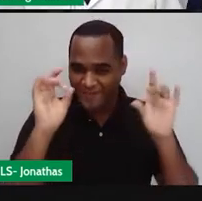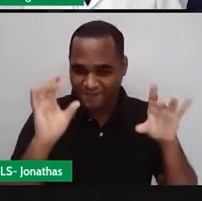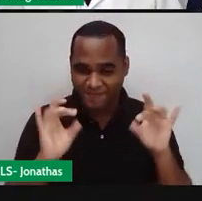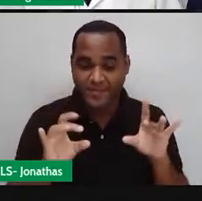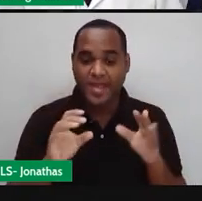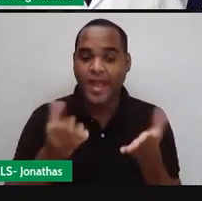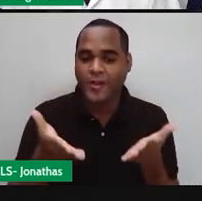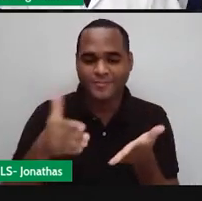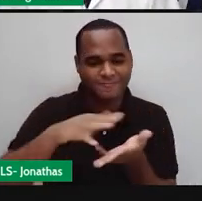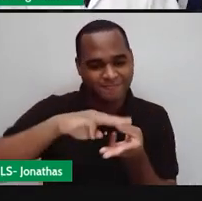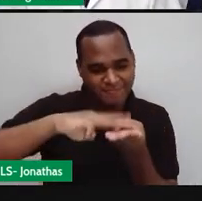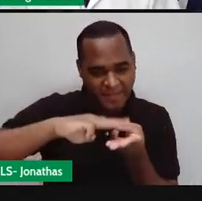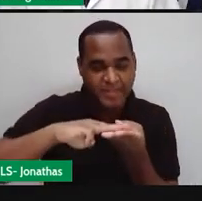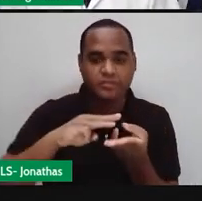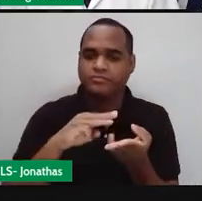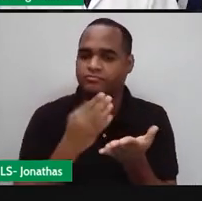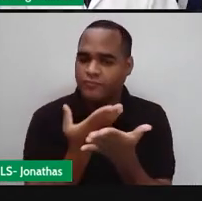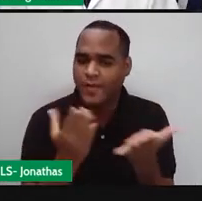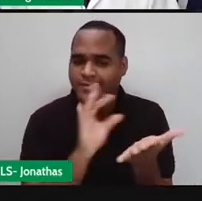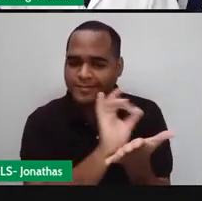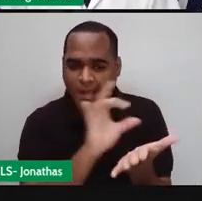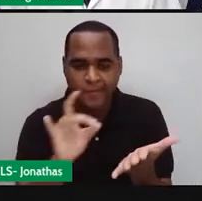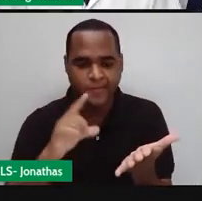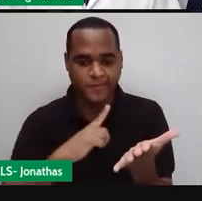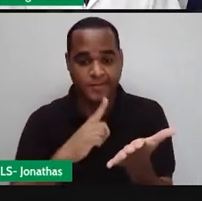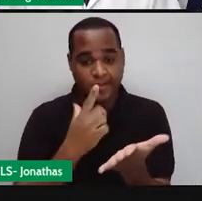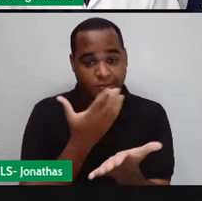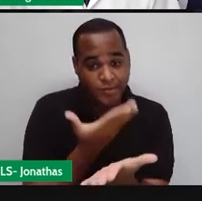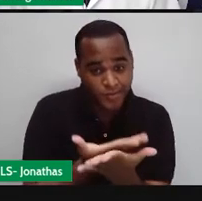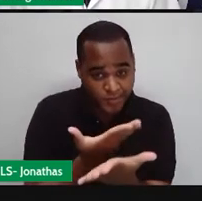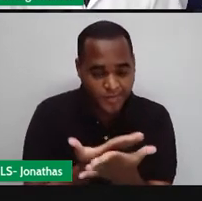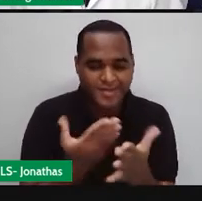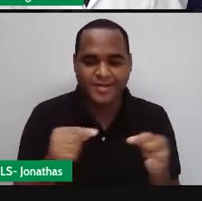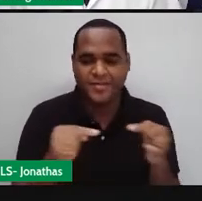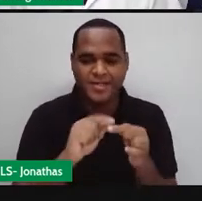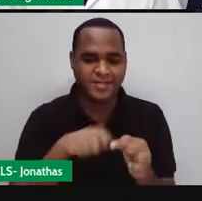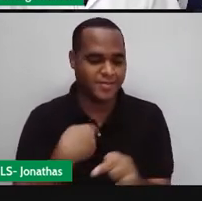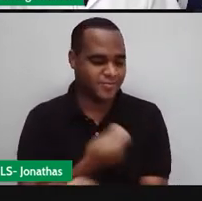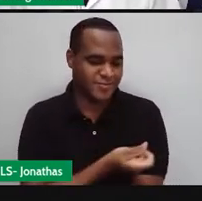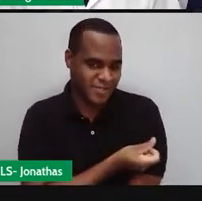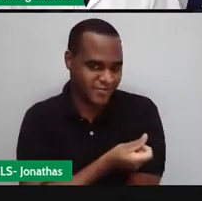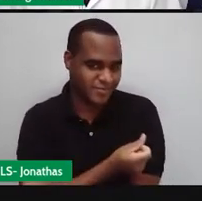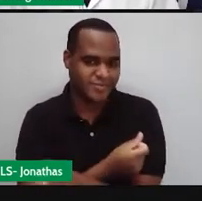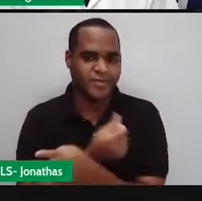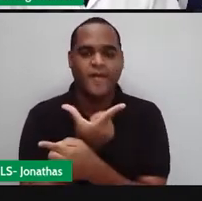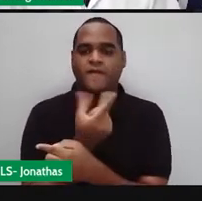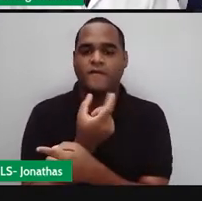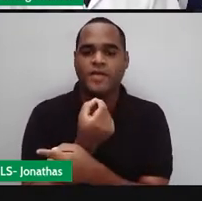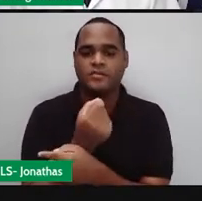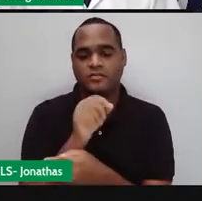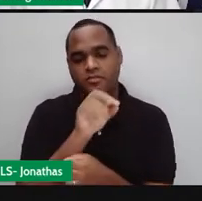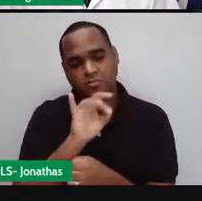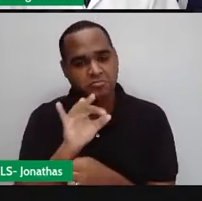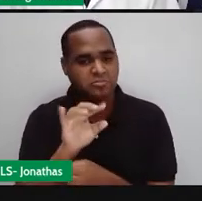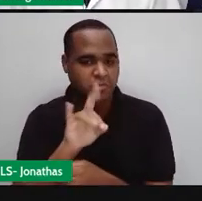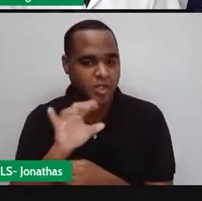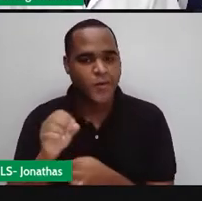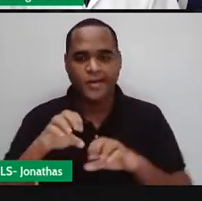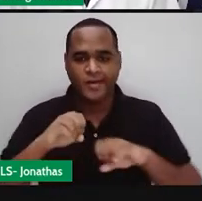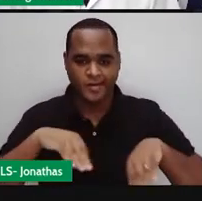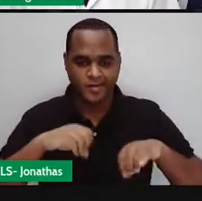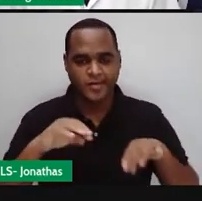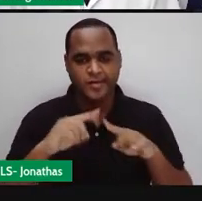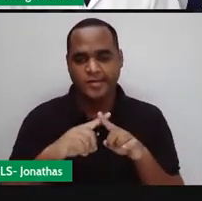aula de matemática, para você, estudante do sexto ano, a nossa vigésima aula, nós já estamos aí